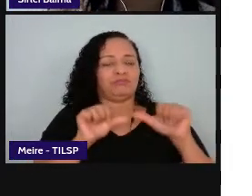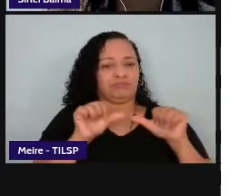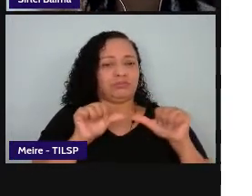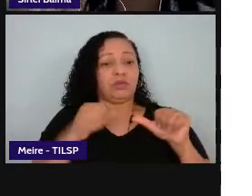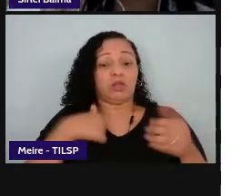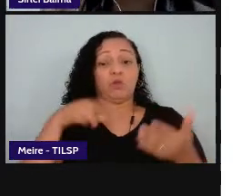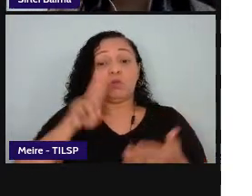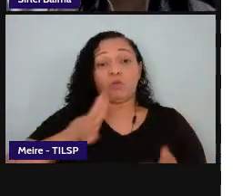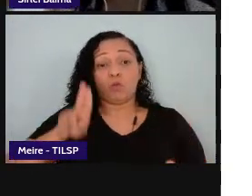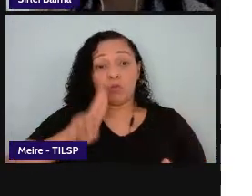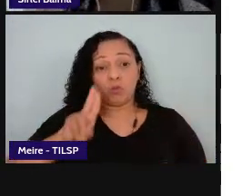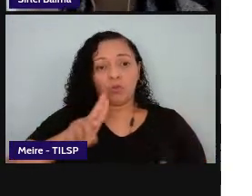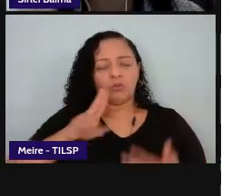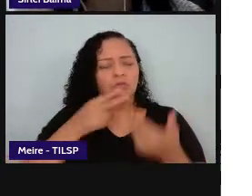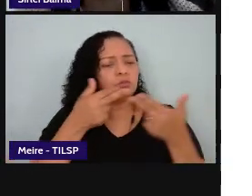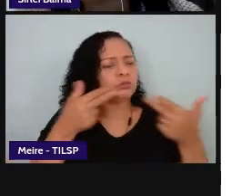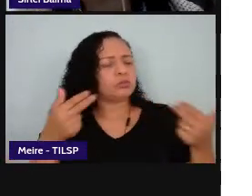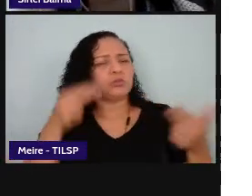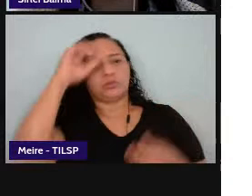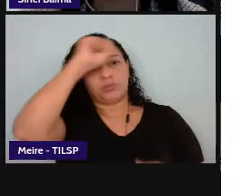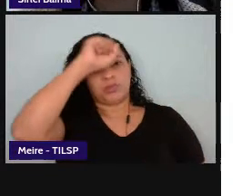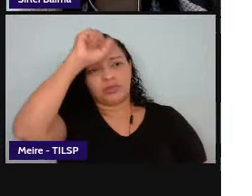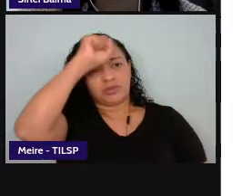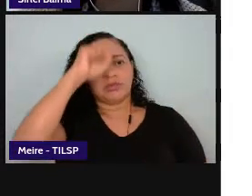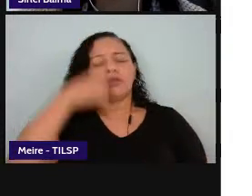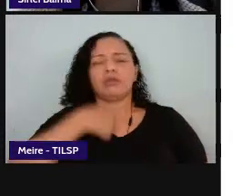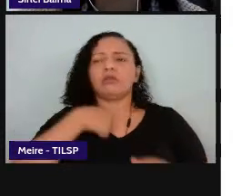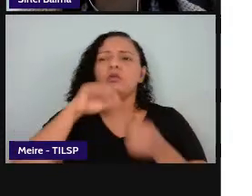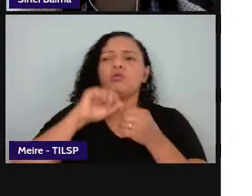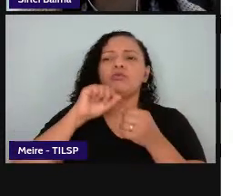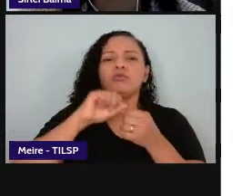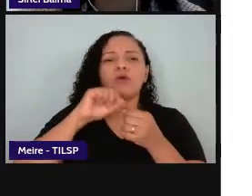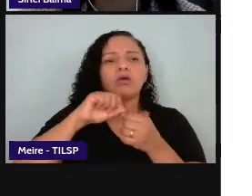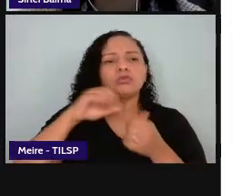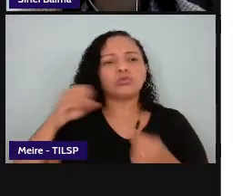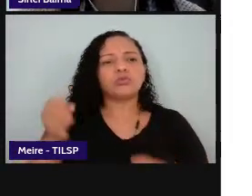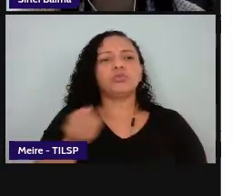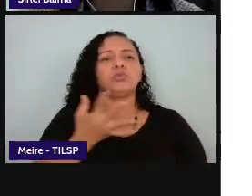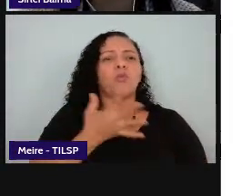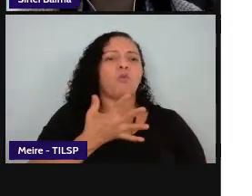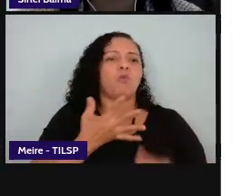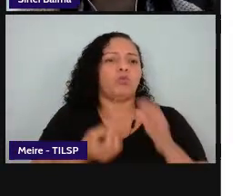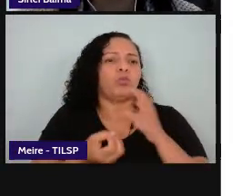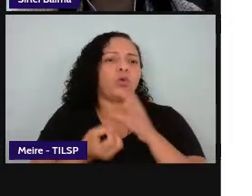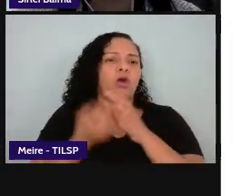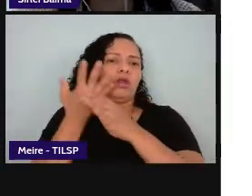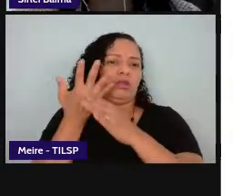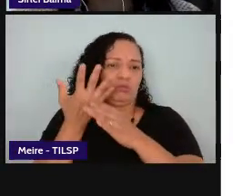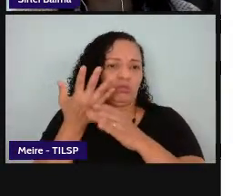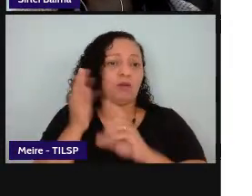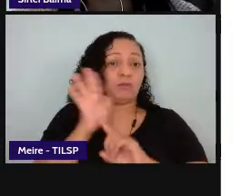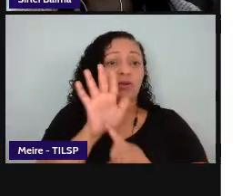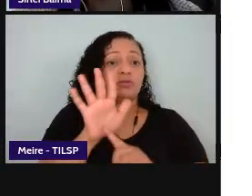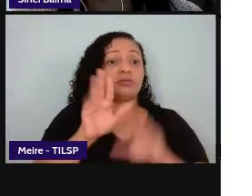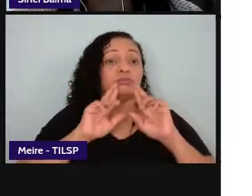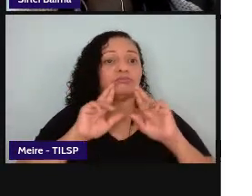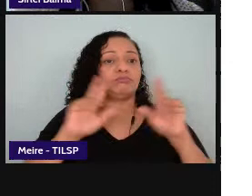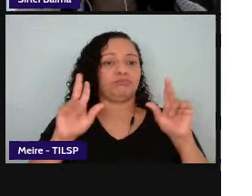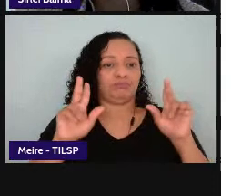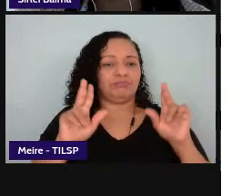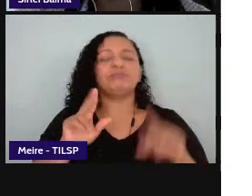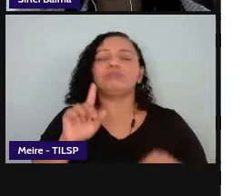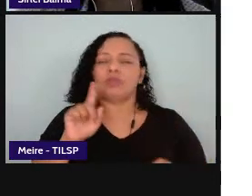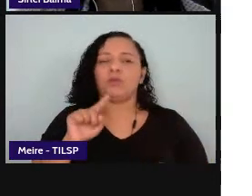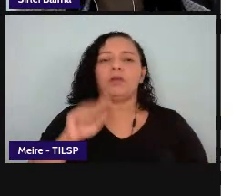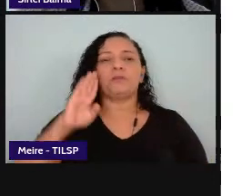que foi aprendido e recrio apresento de novos de novos modos então essa é a